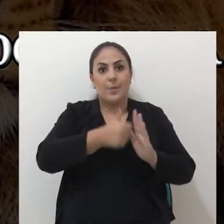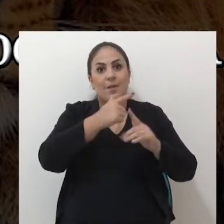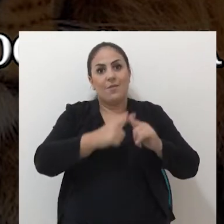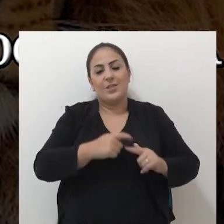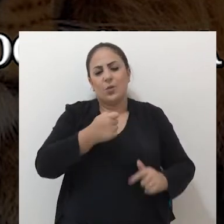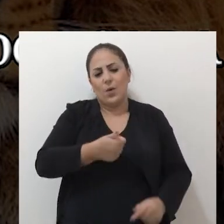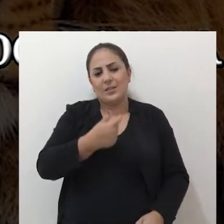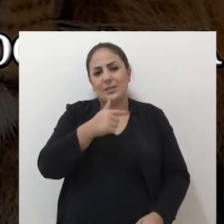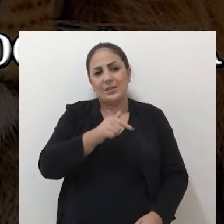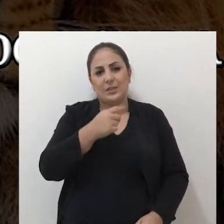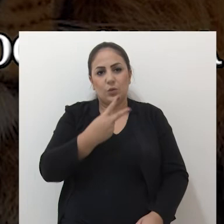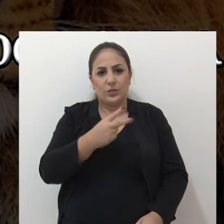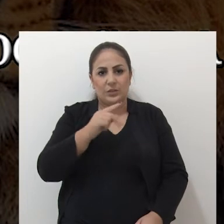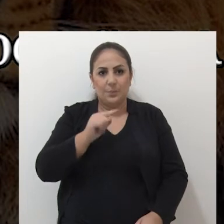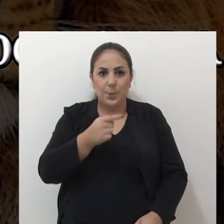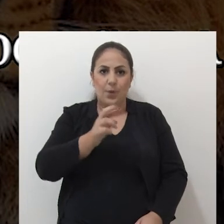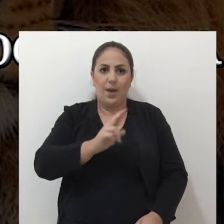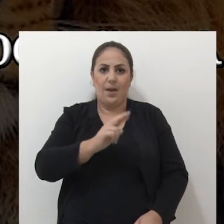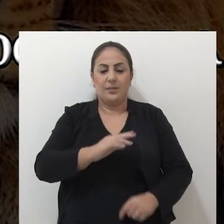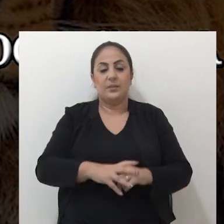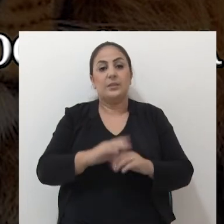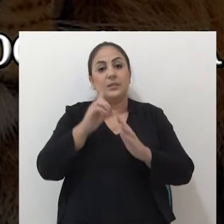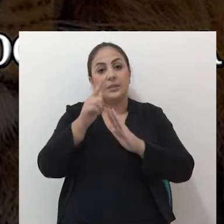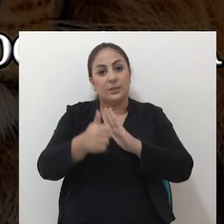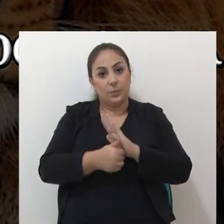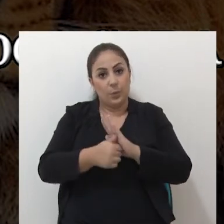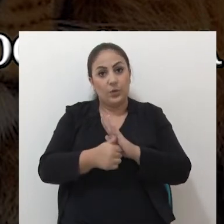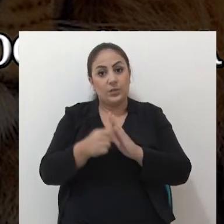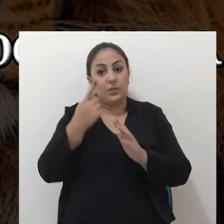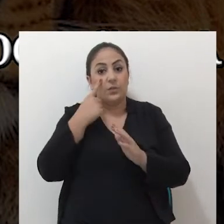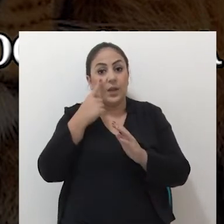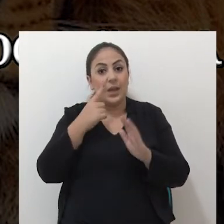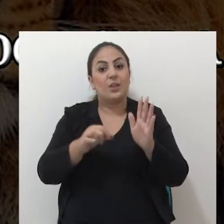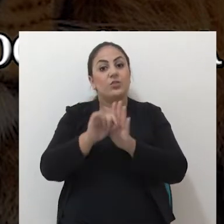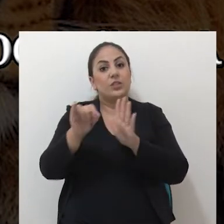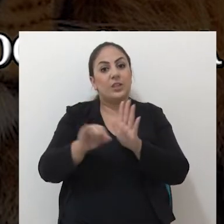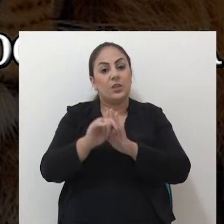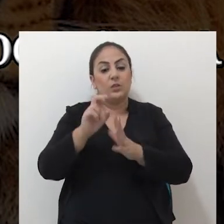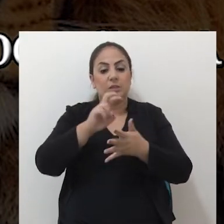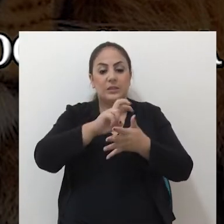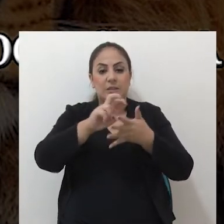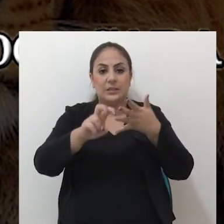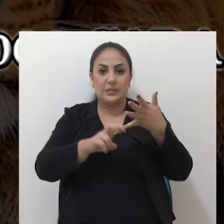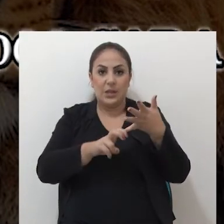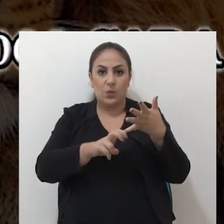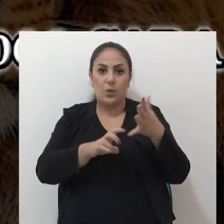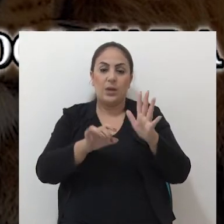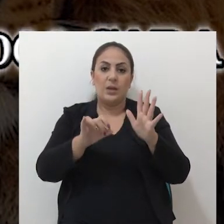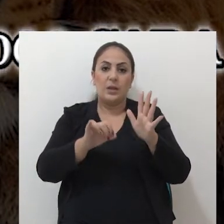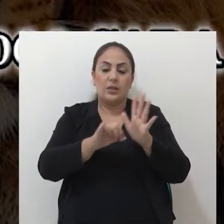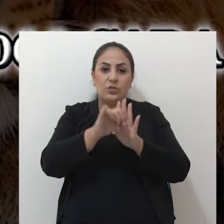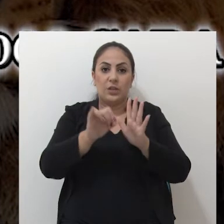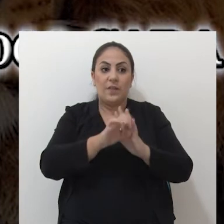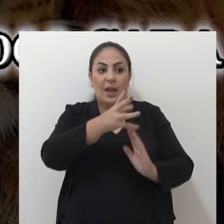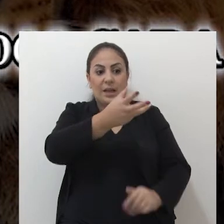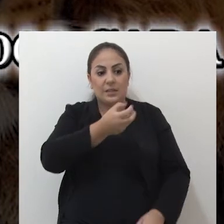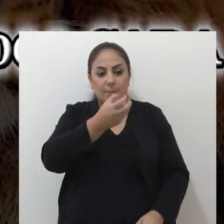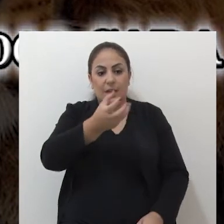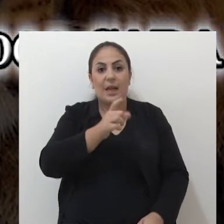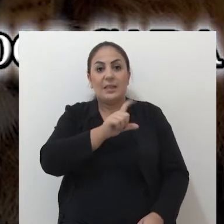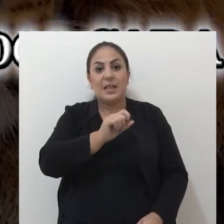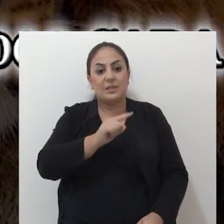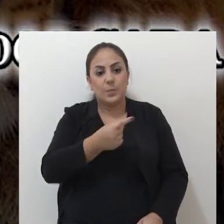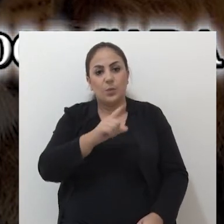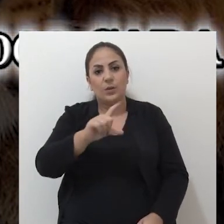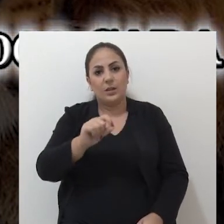O próximo passo do órgão será selecionar, através de edital, 5 entidades que vão receber 10